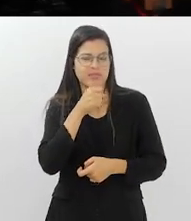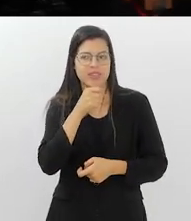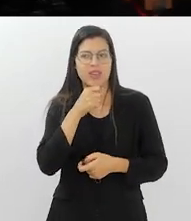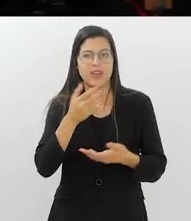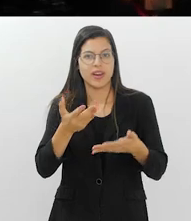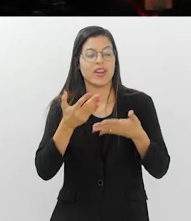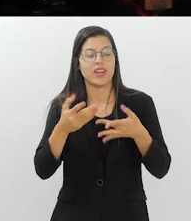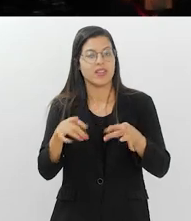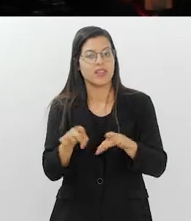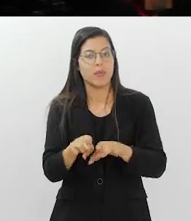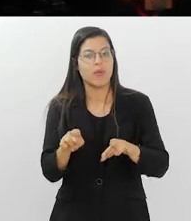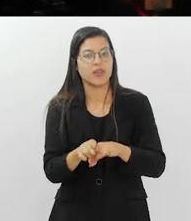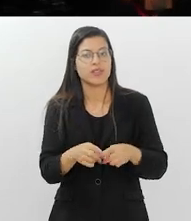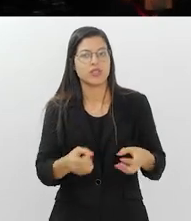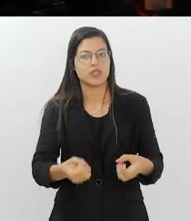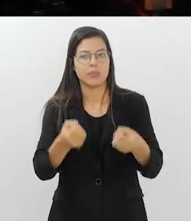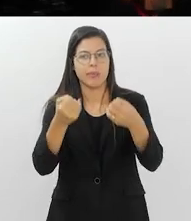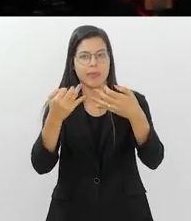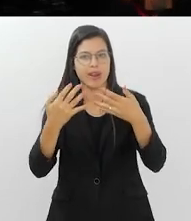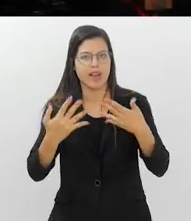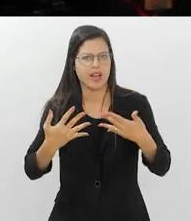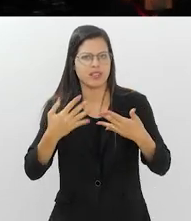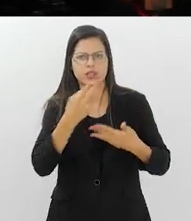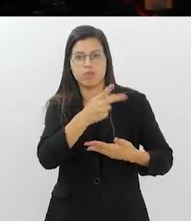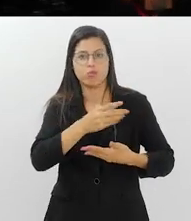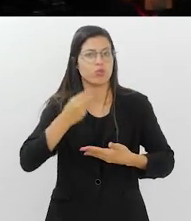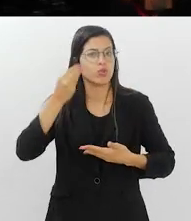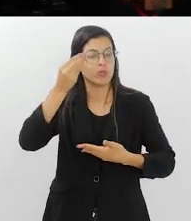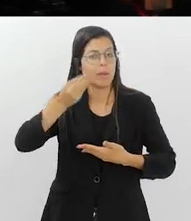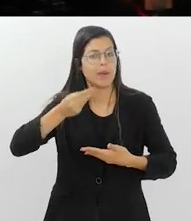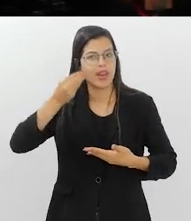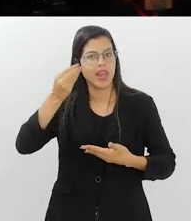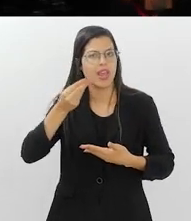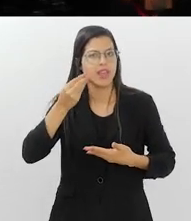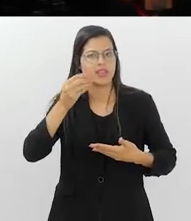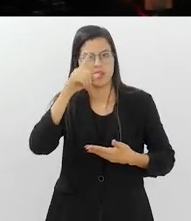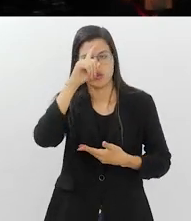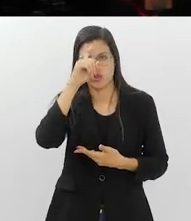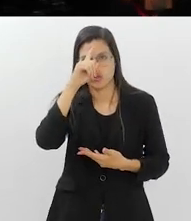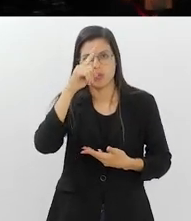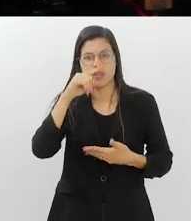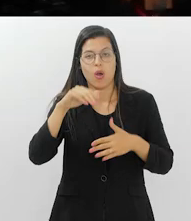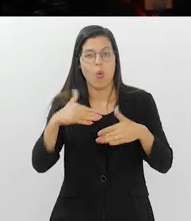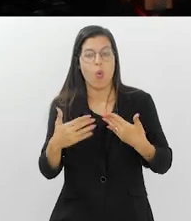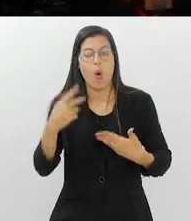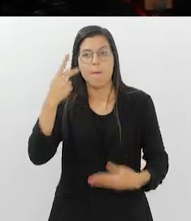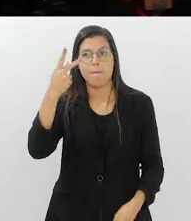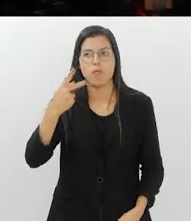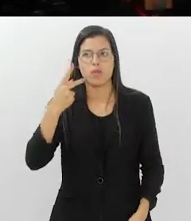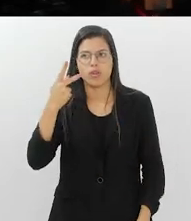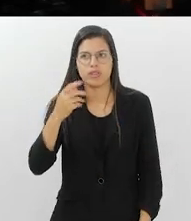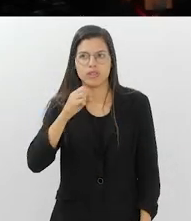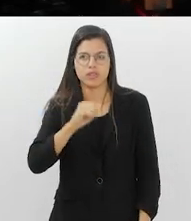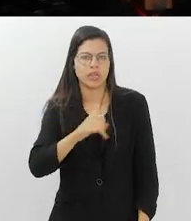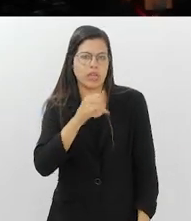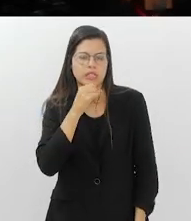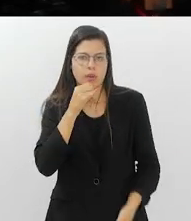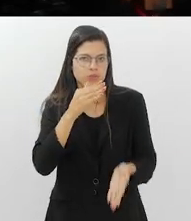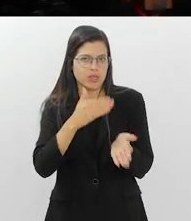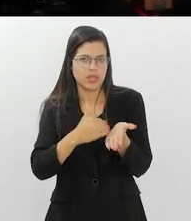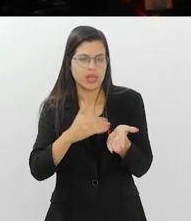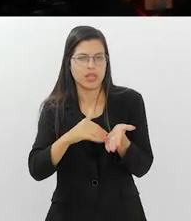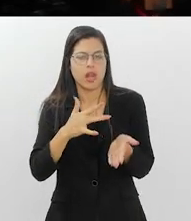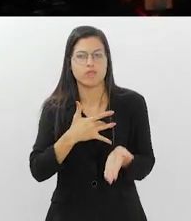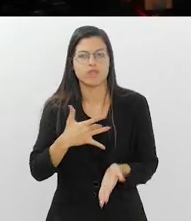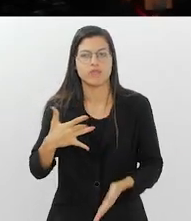que o senhor também dissesse para nós, na sua vasta experiência clínica, quais as políticas, que se o senhor fosse secretário de